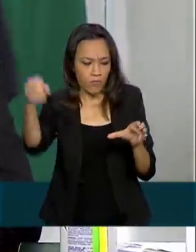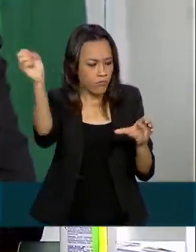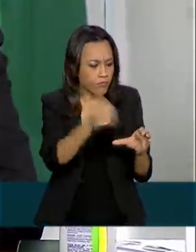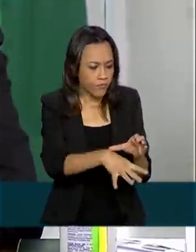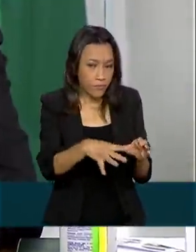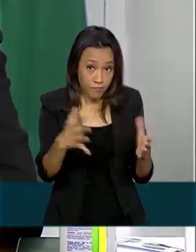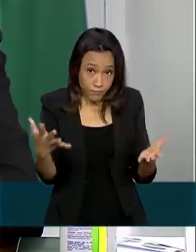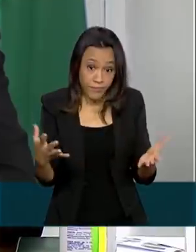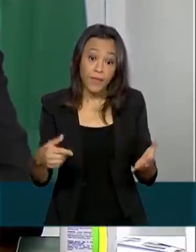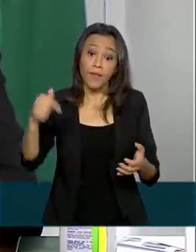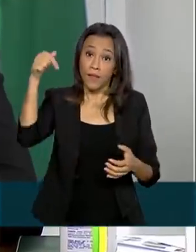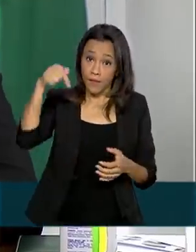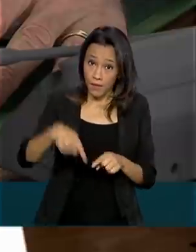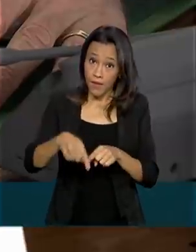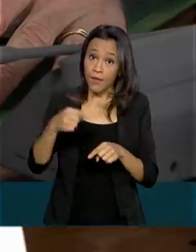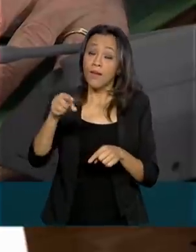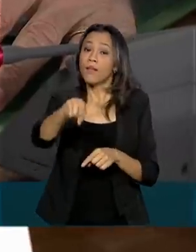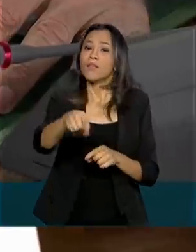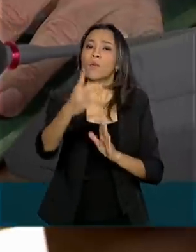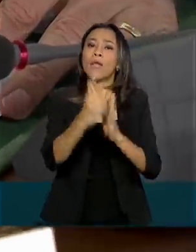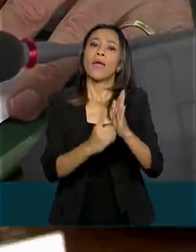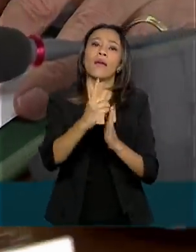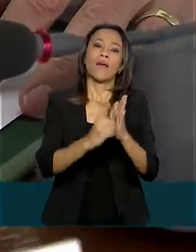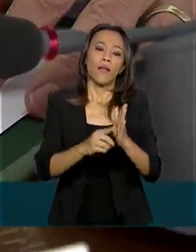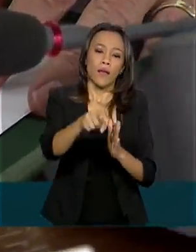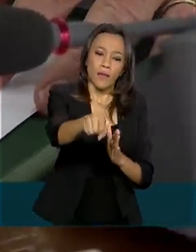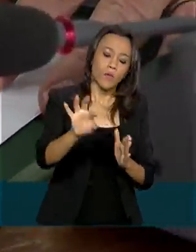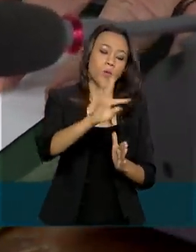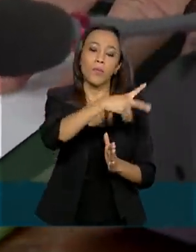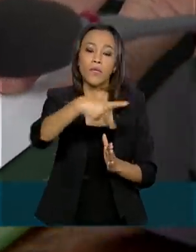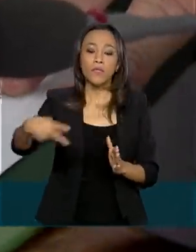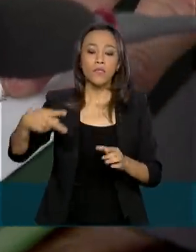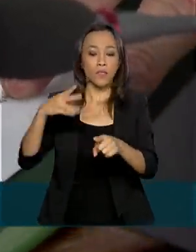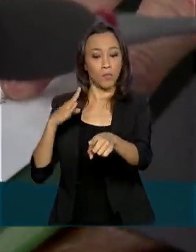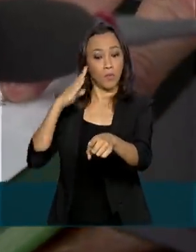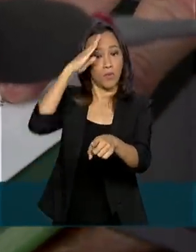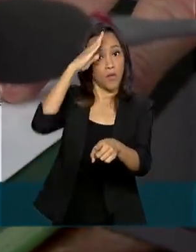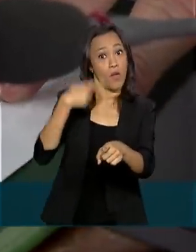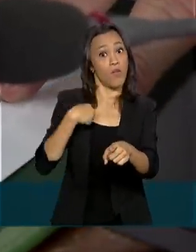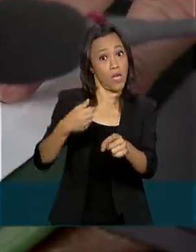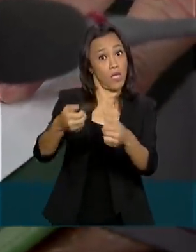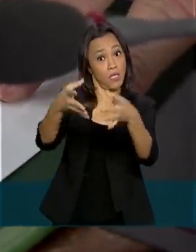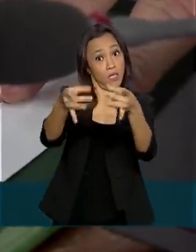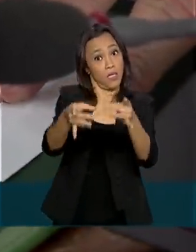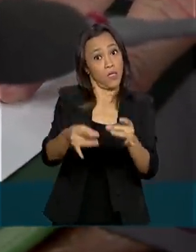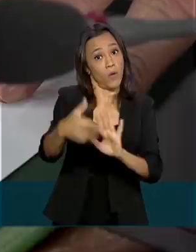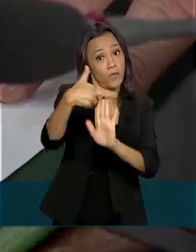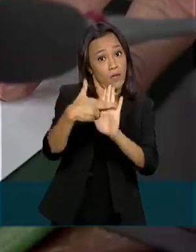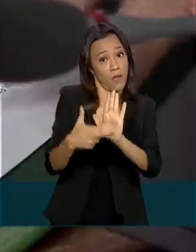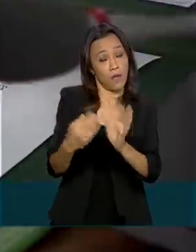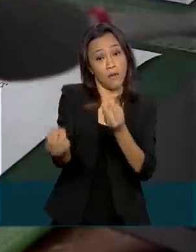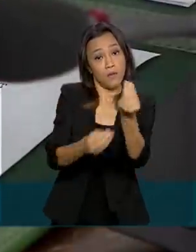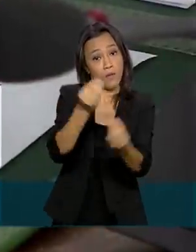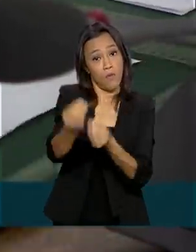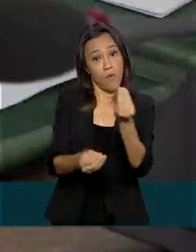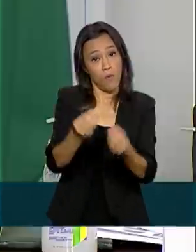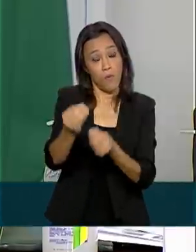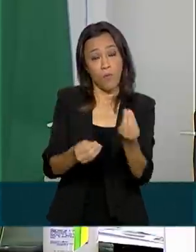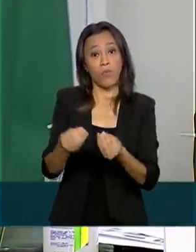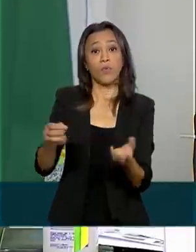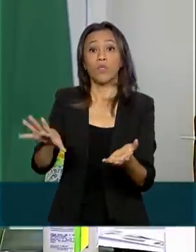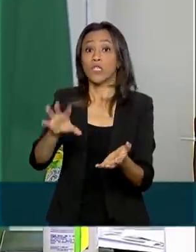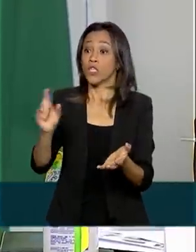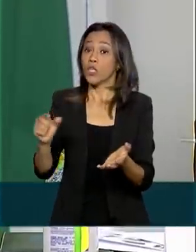sexta-feira, por meio de um decreto, o presidente Jair Bolsonaro regulamentou como deve funcionar esse fluxo por meio da política